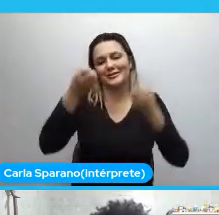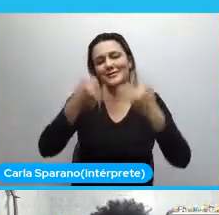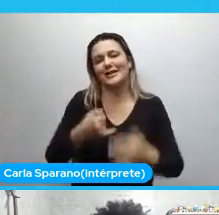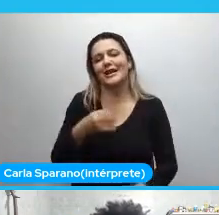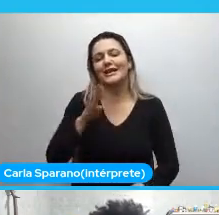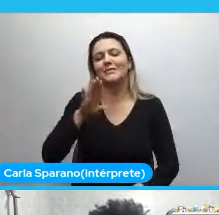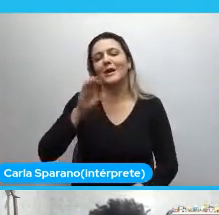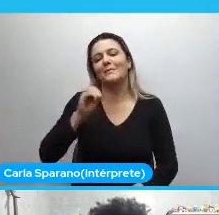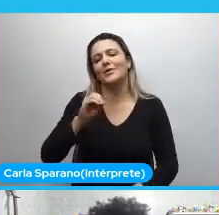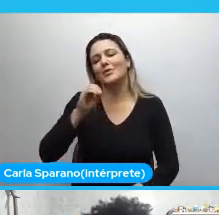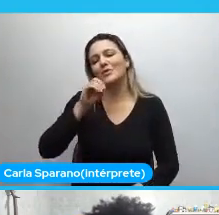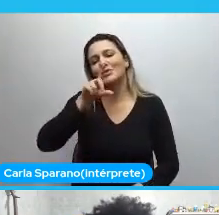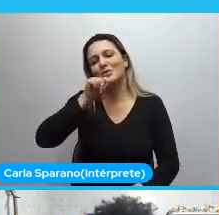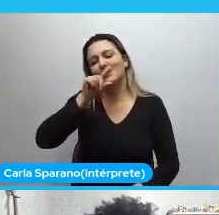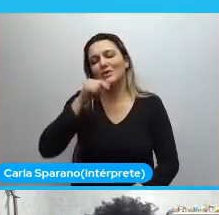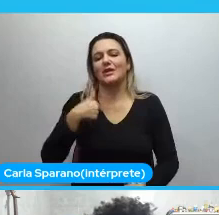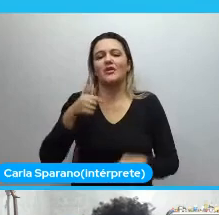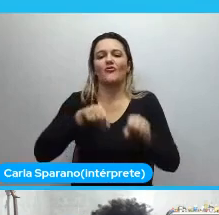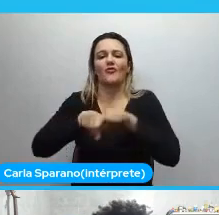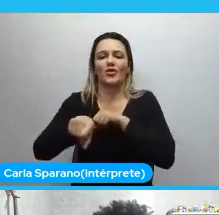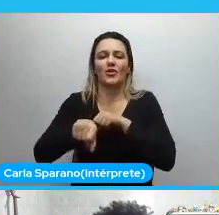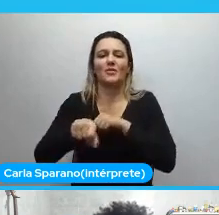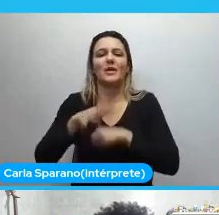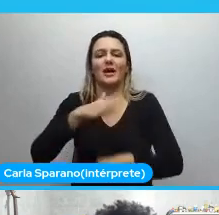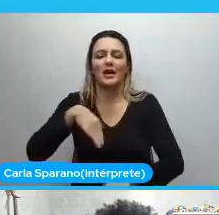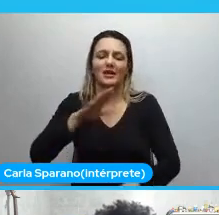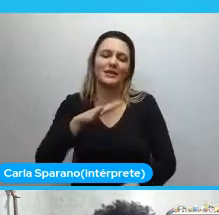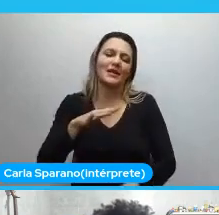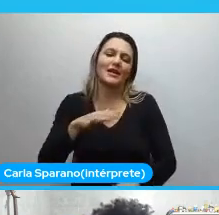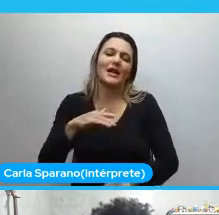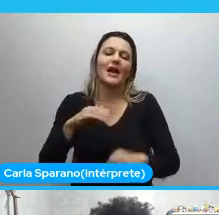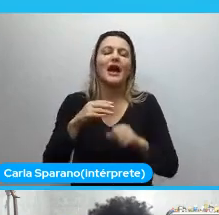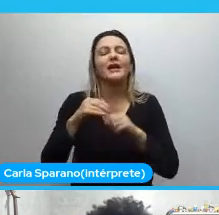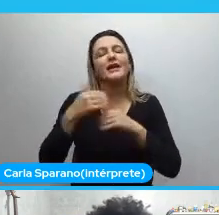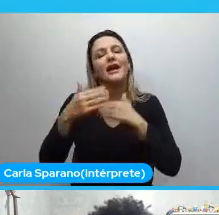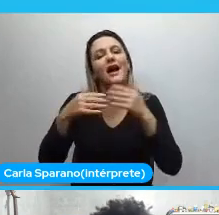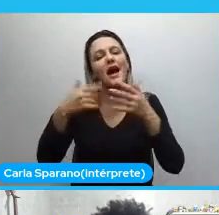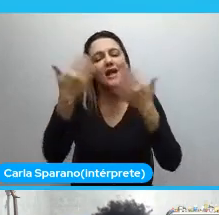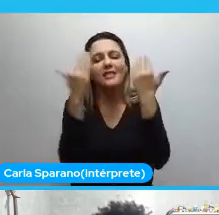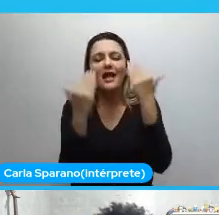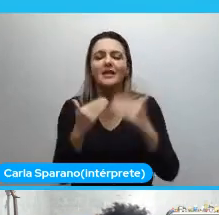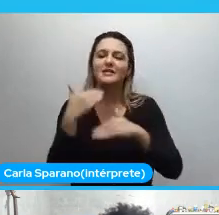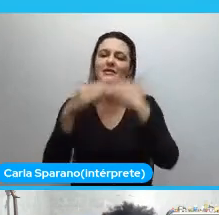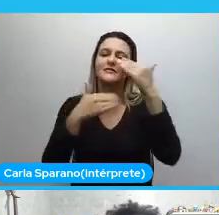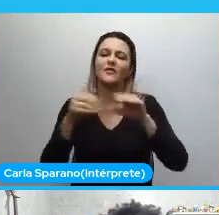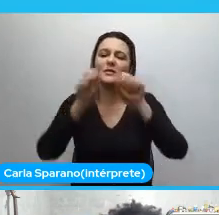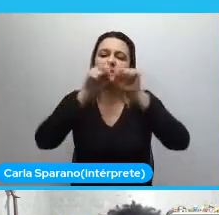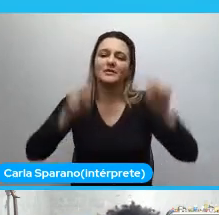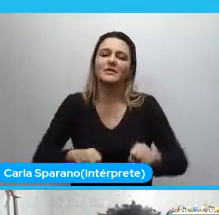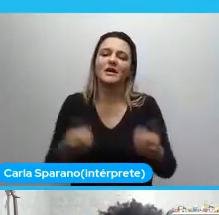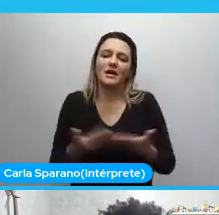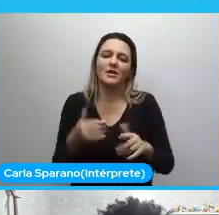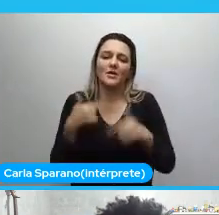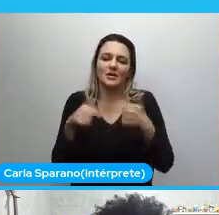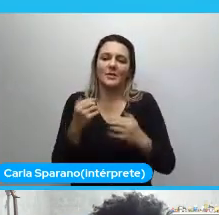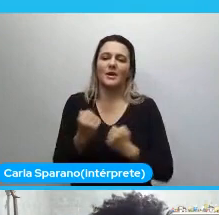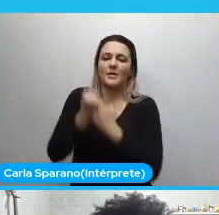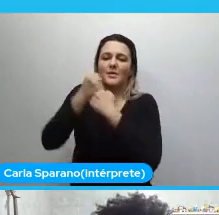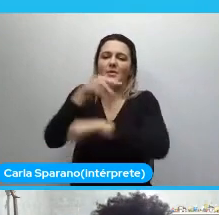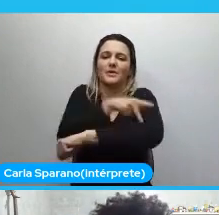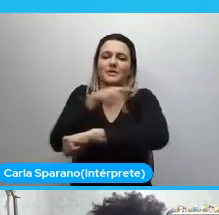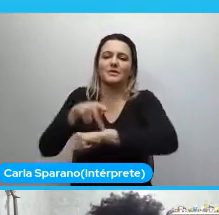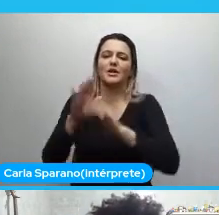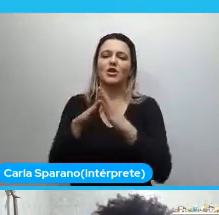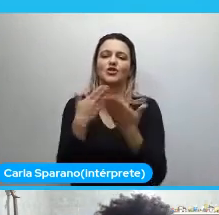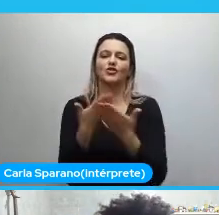Eu sou formada, como o Dandara já falou. Eu formada em análise de desenvolvimento de sistemas. Atualmente, eu trabalho como apoio pedagógico na Escola de Dados.